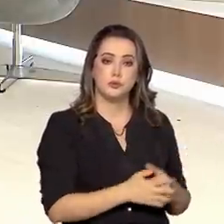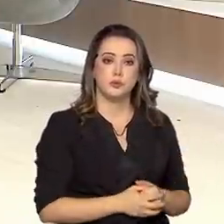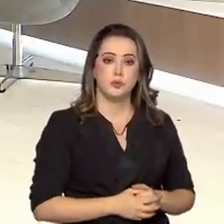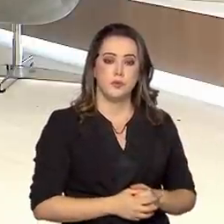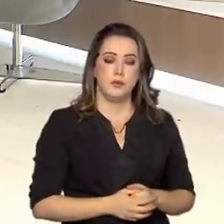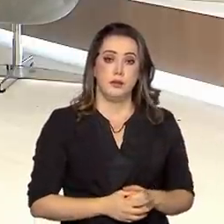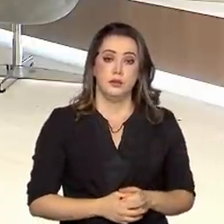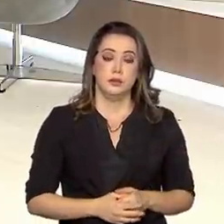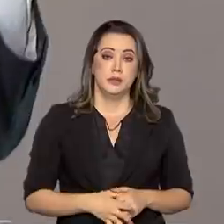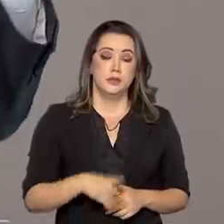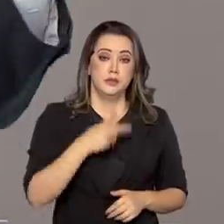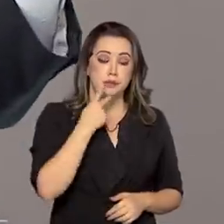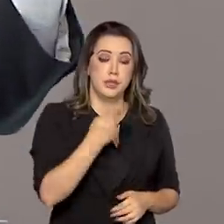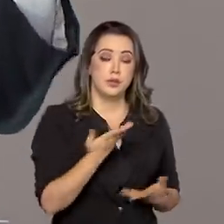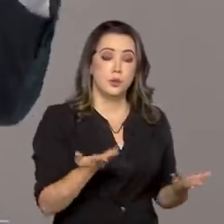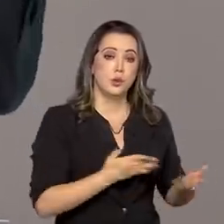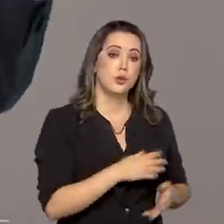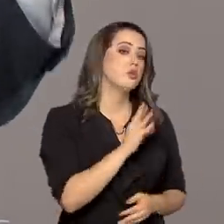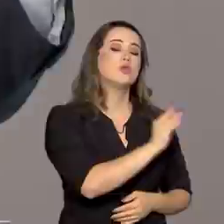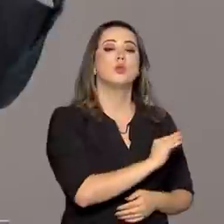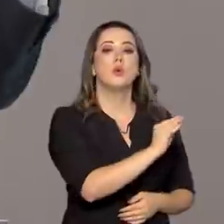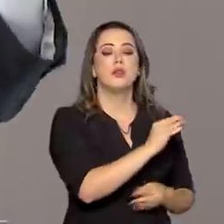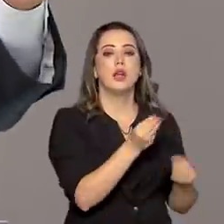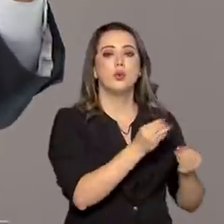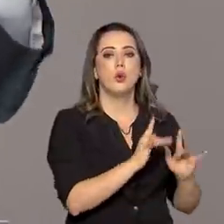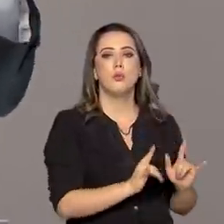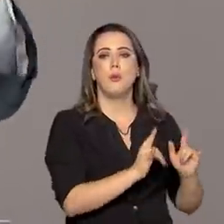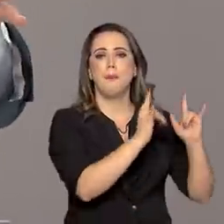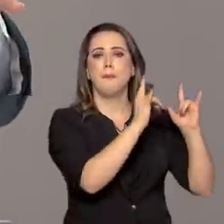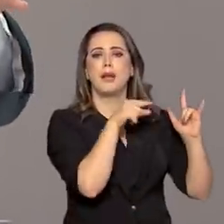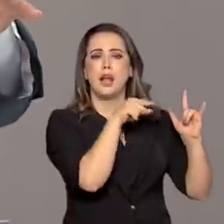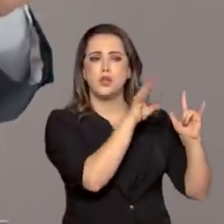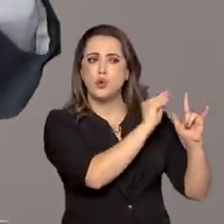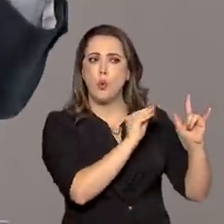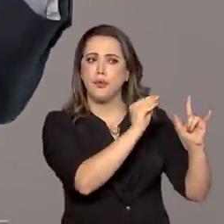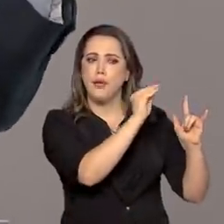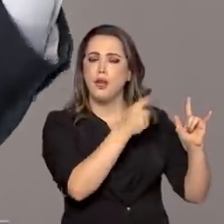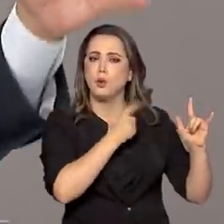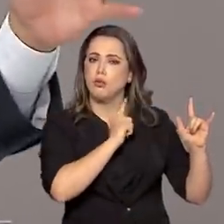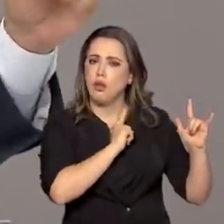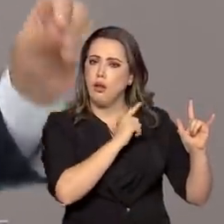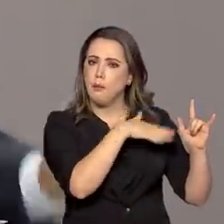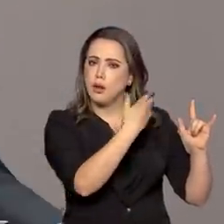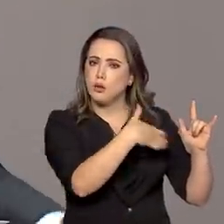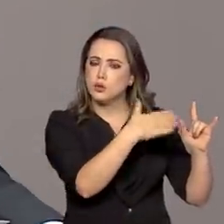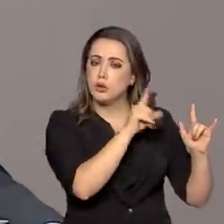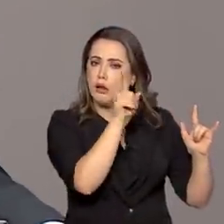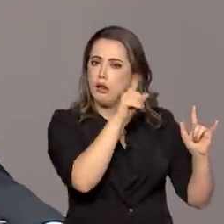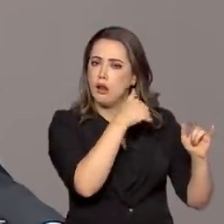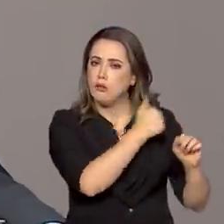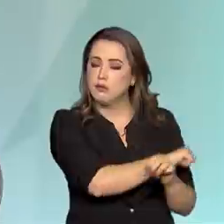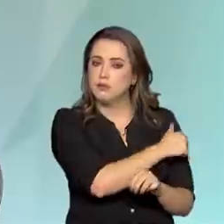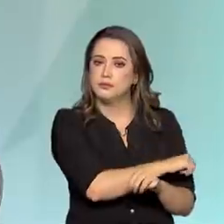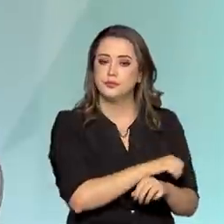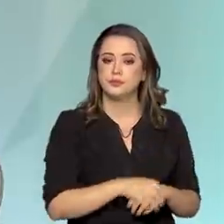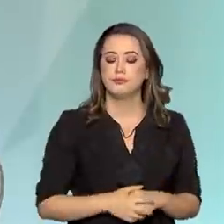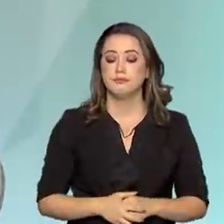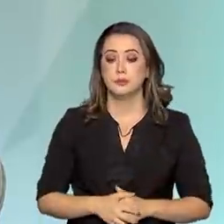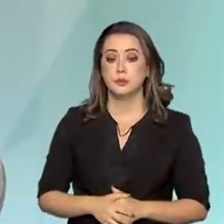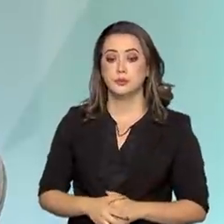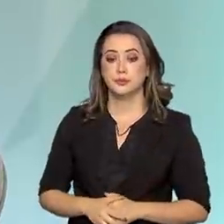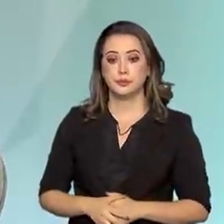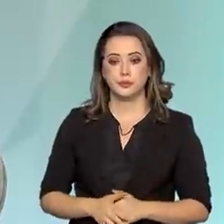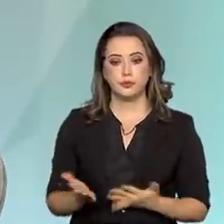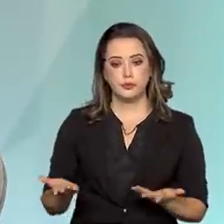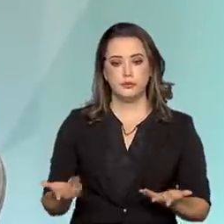relação à preservação, como é que é a preservação do prédio histórico da Biblioteca Nacional lá no Rio de Janeiro? Também